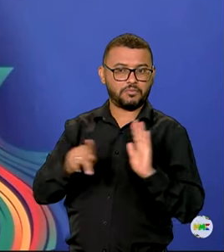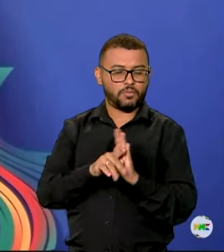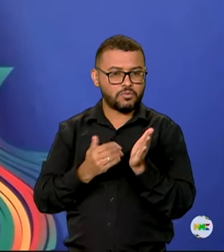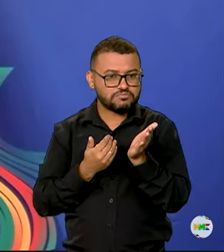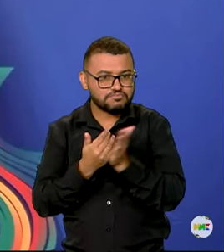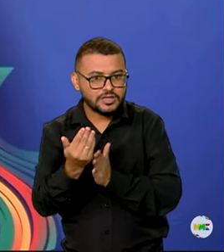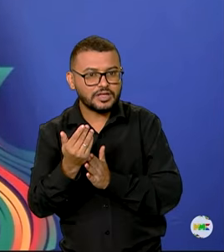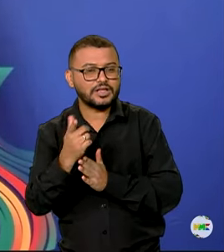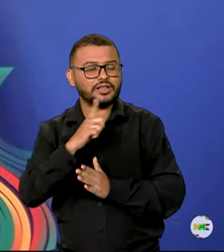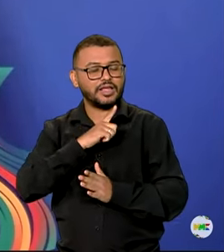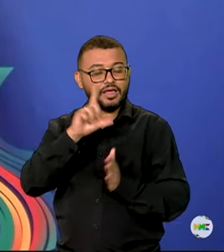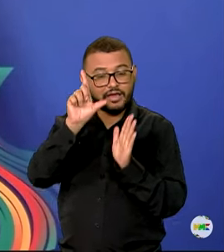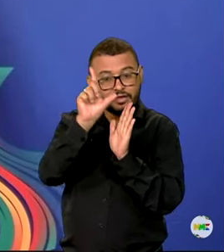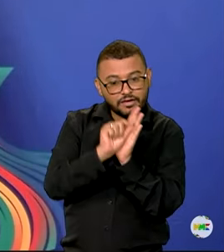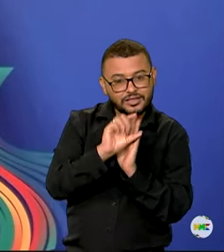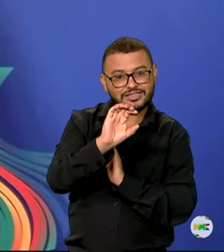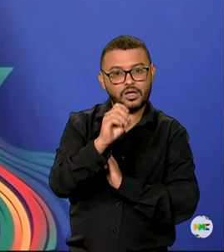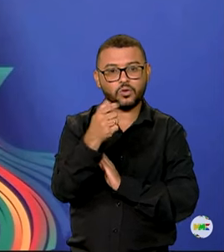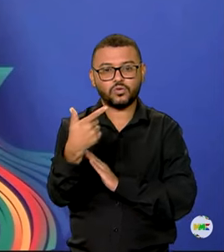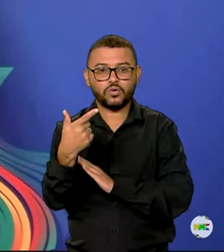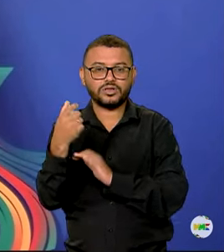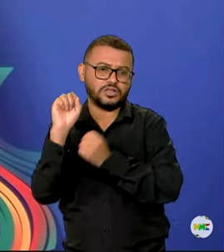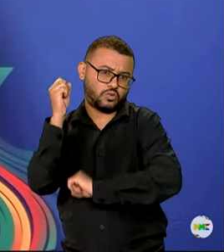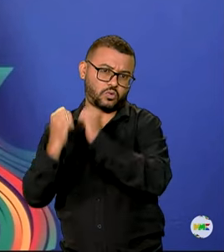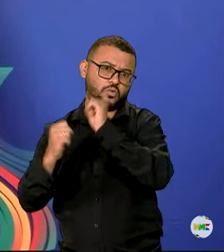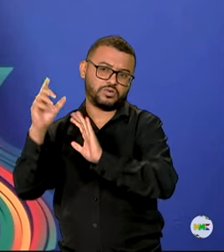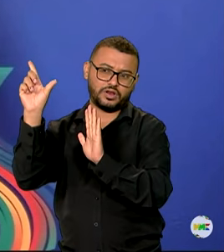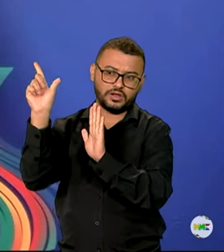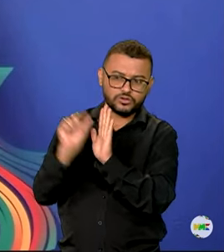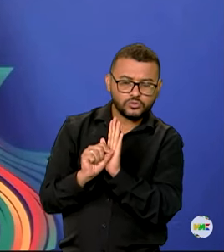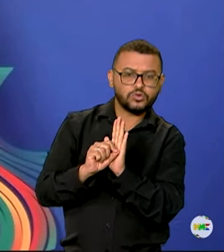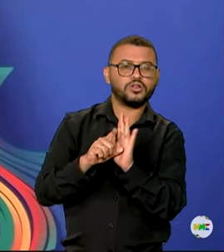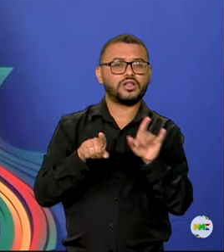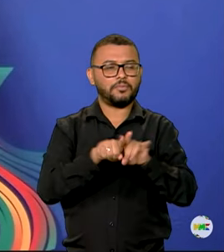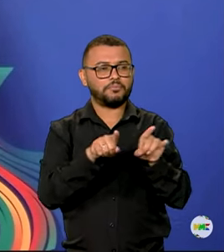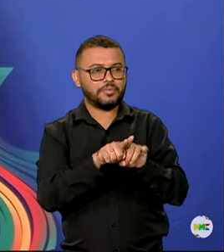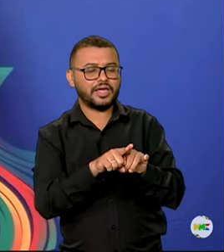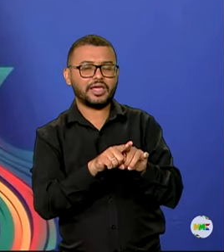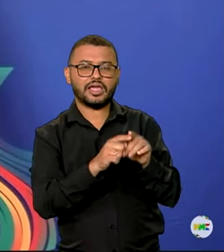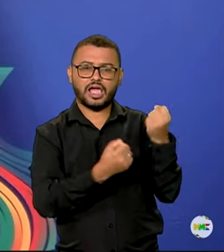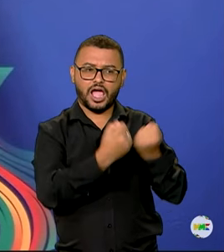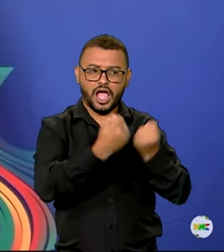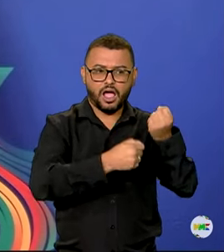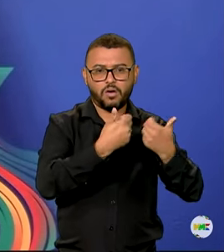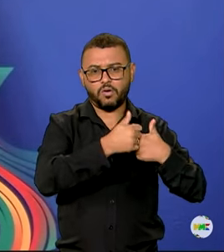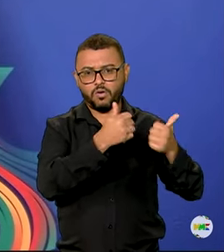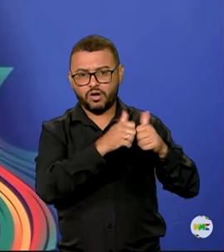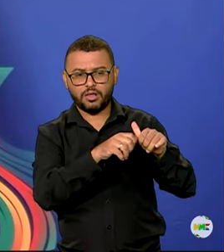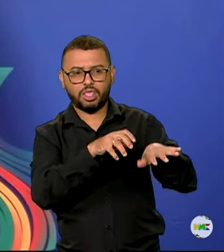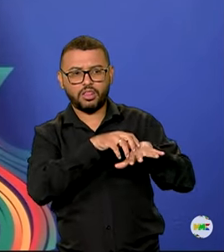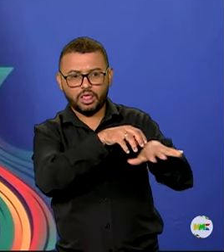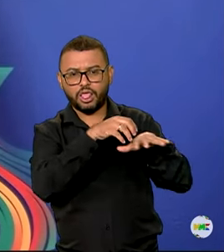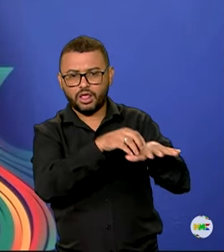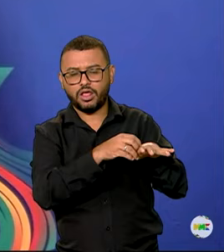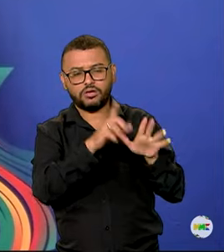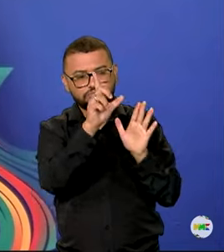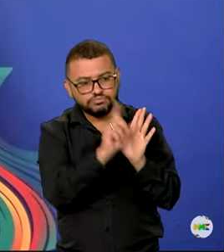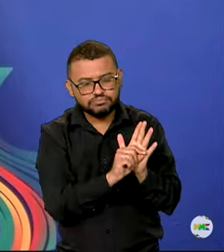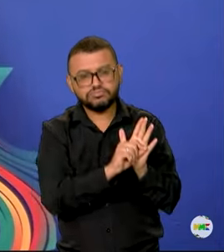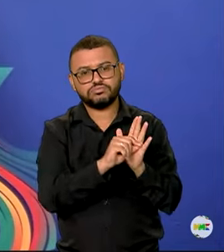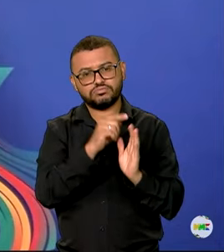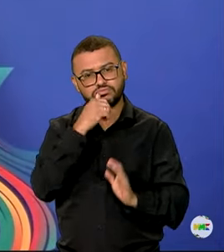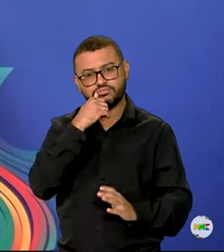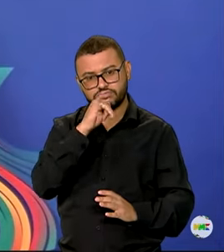de descarbonização da indústria, descarbonização da mobilidade, descarbonização do transporte através dos biocombustíveis.